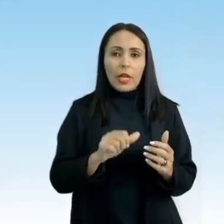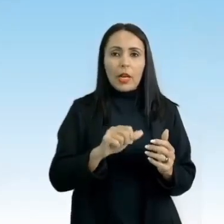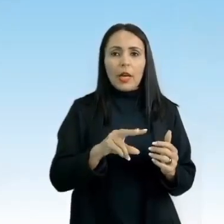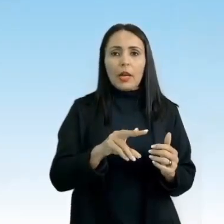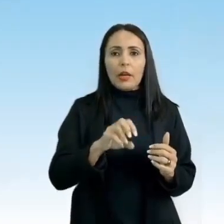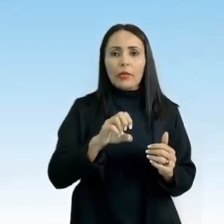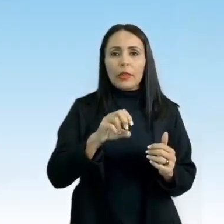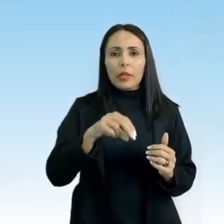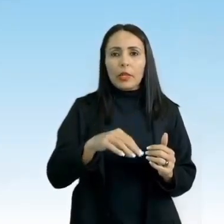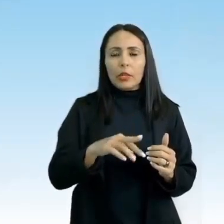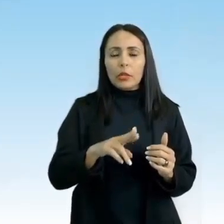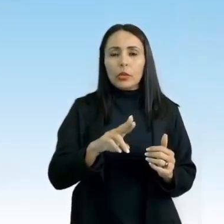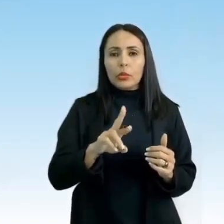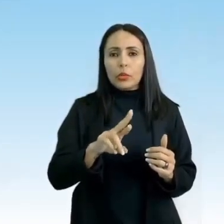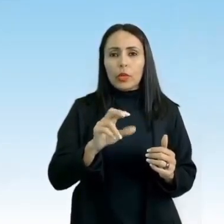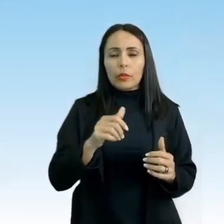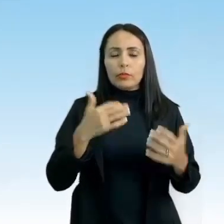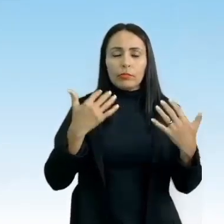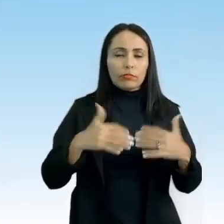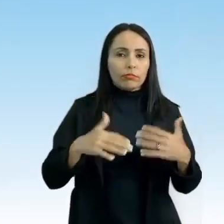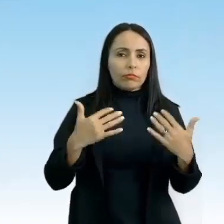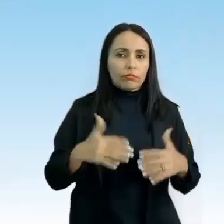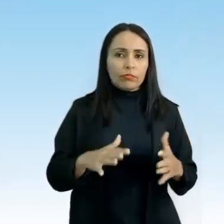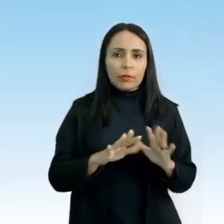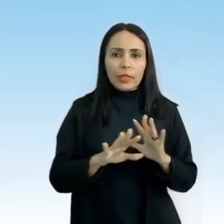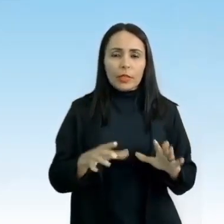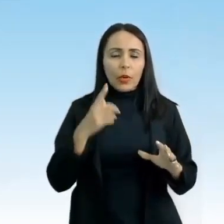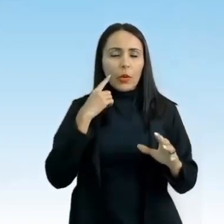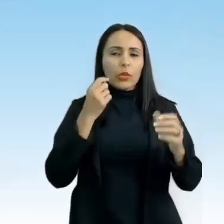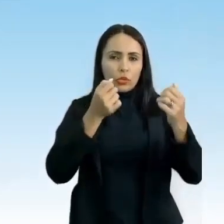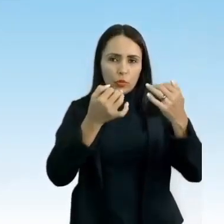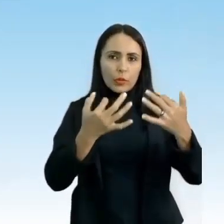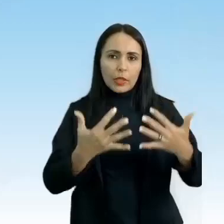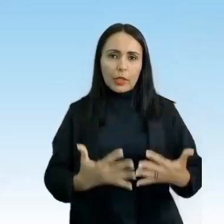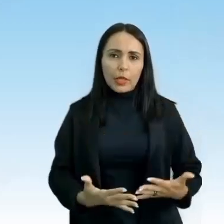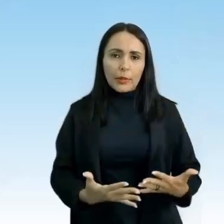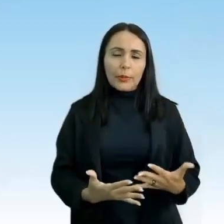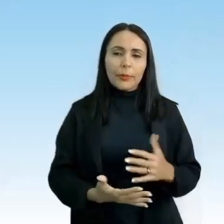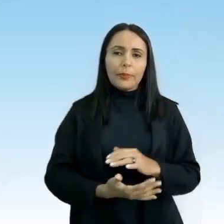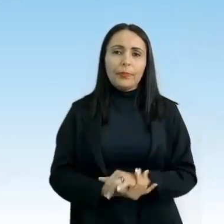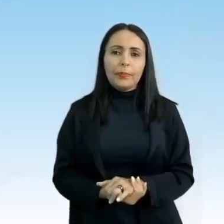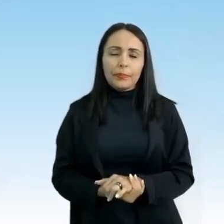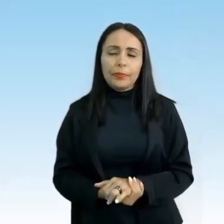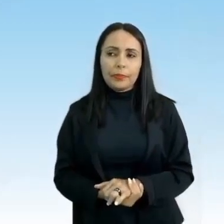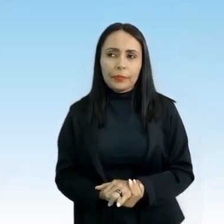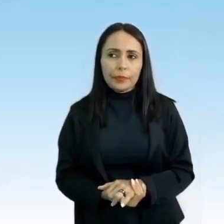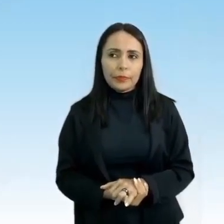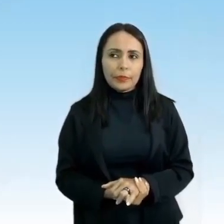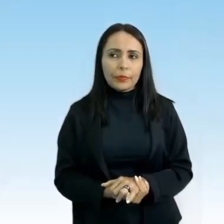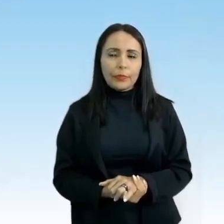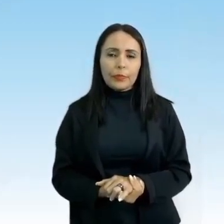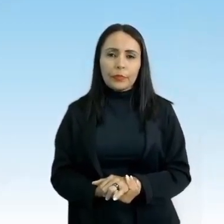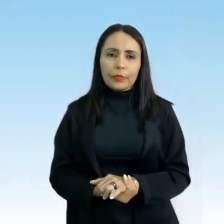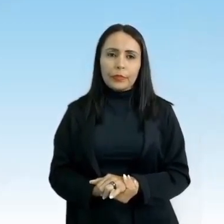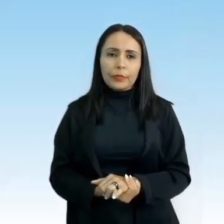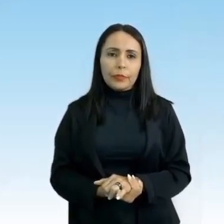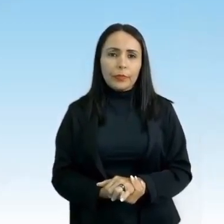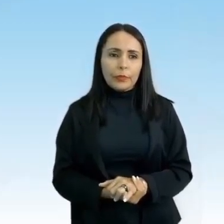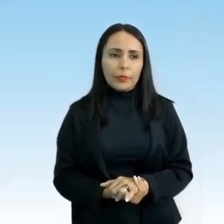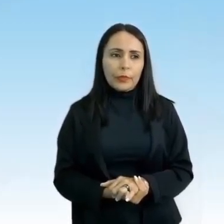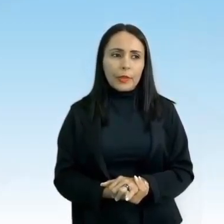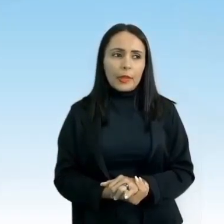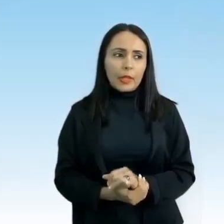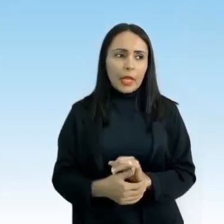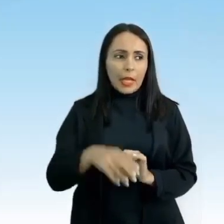você já praticou, fala sobre o esporte. Se não, fala sobre o esporte e sua experiência com ele.